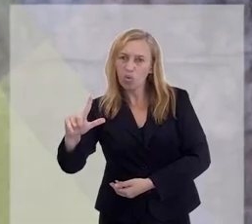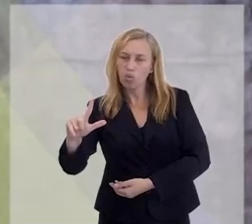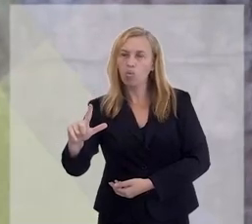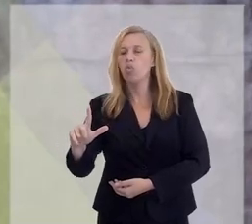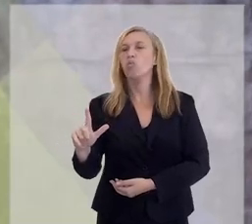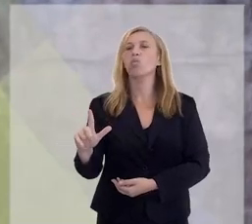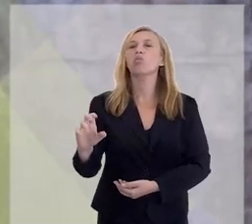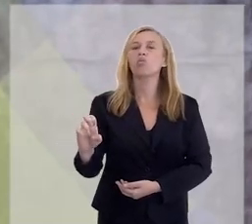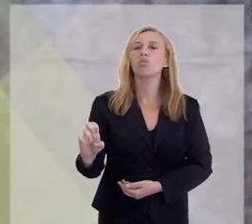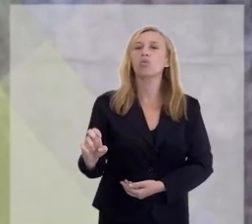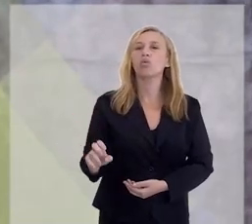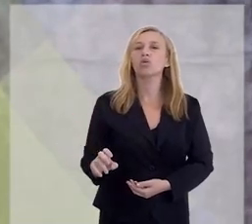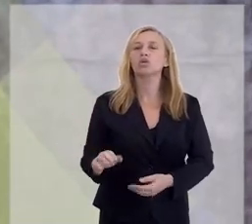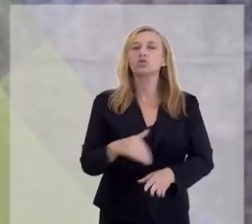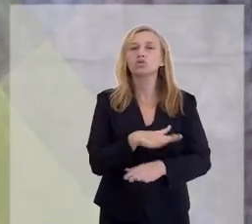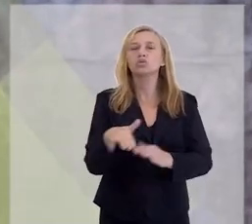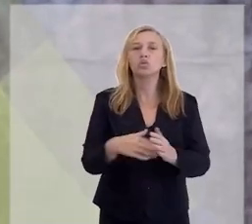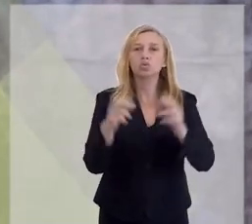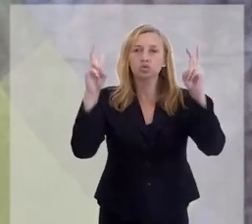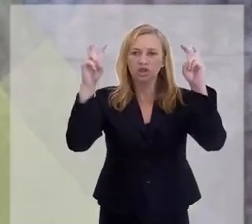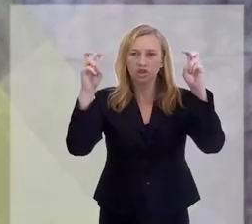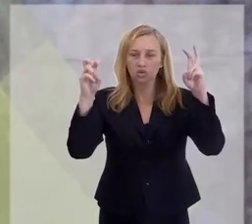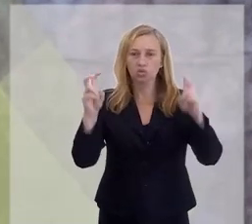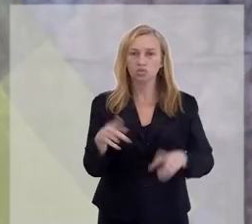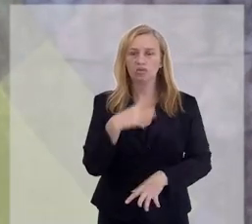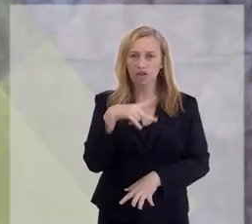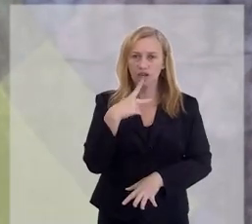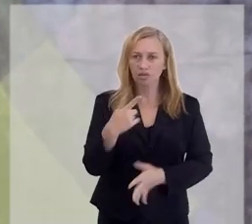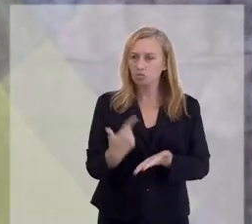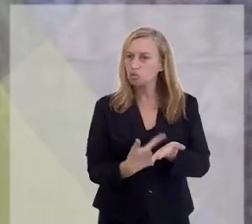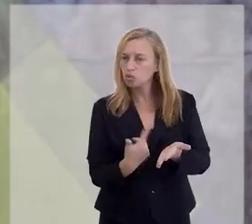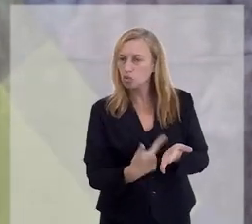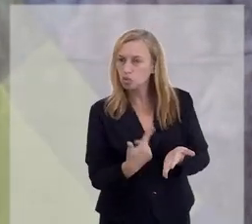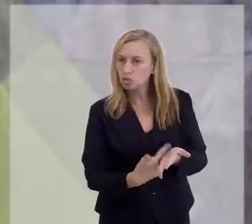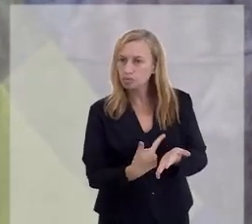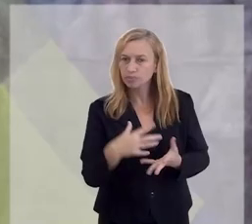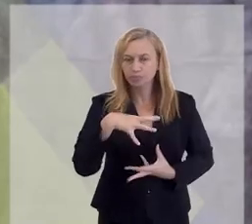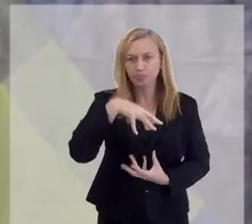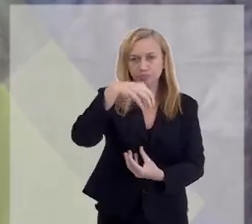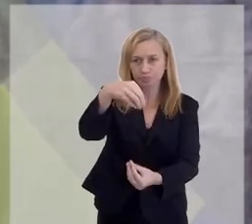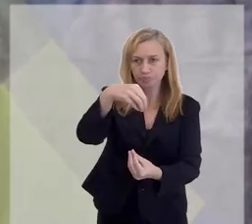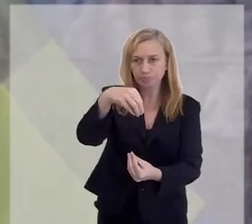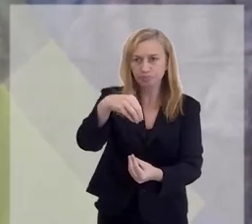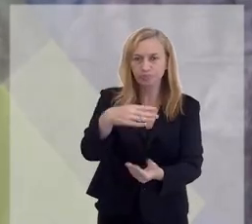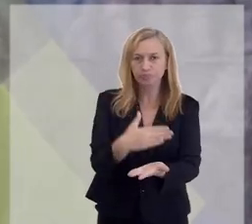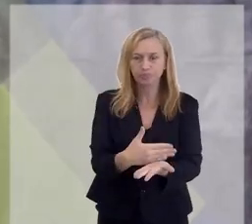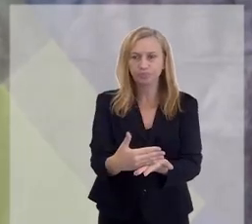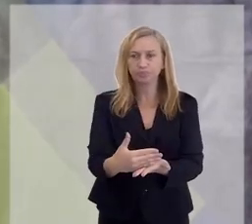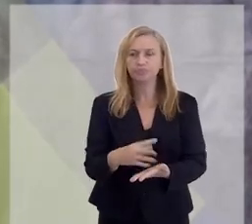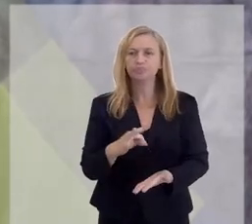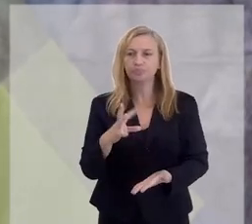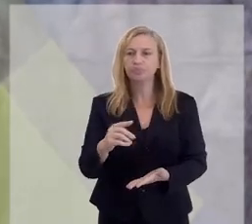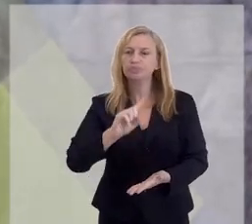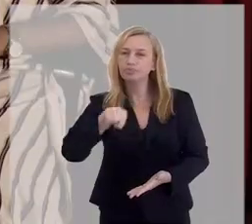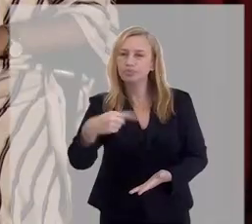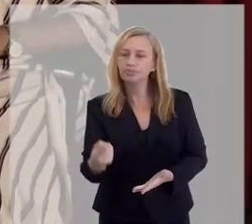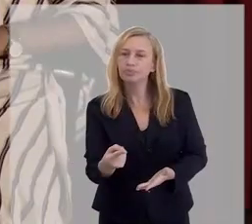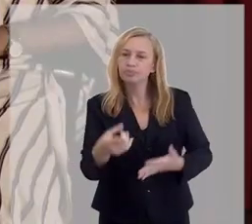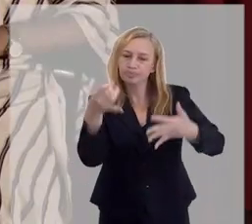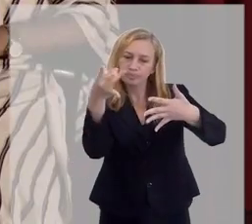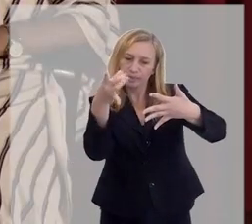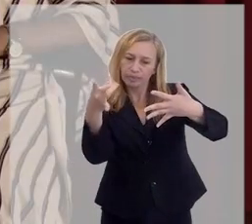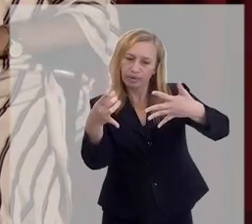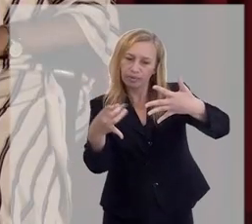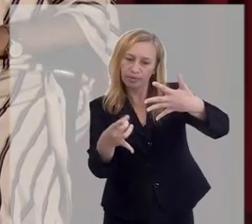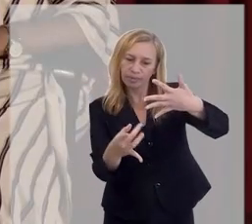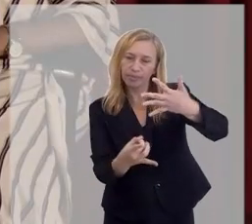tratar, nesse primeiro livro, de todos os assuntos, que a gente chama O Livro dos Espíritos, a espinha dorsal do Espiritismo. Depois ele